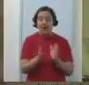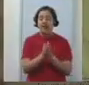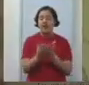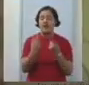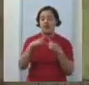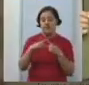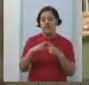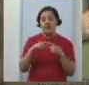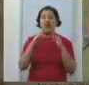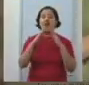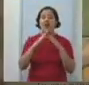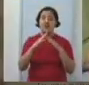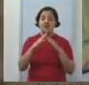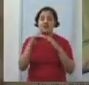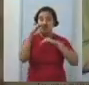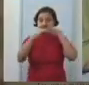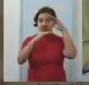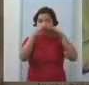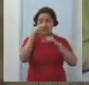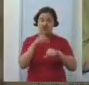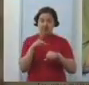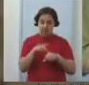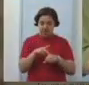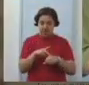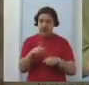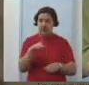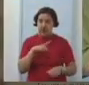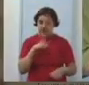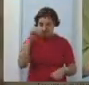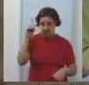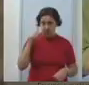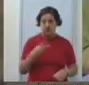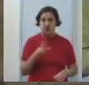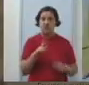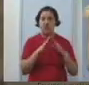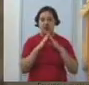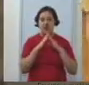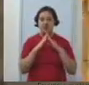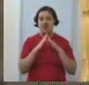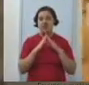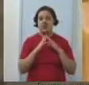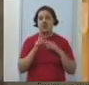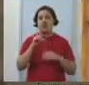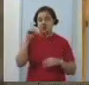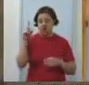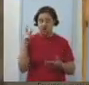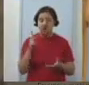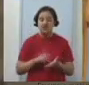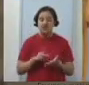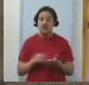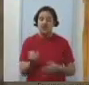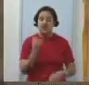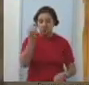casa está construída em cima da rocha? Tem Deus? Deus é fundamento? É